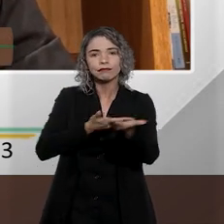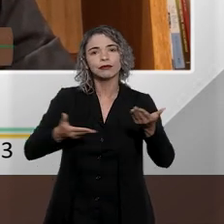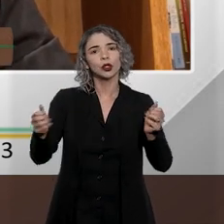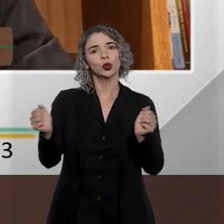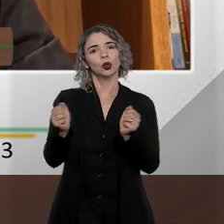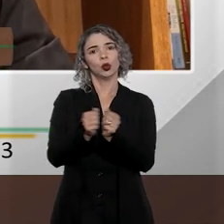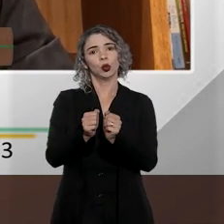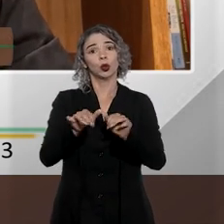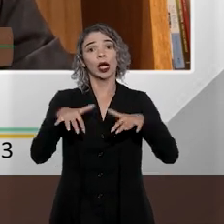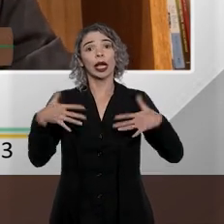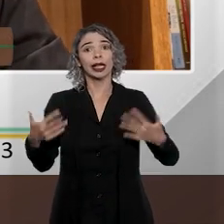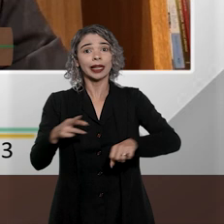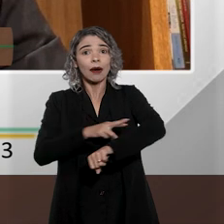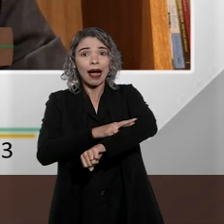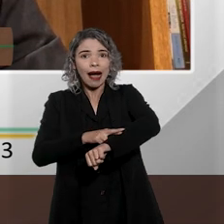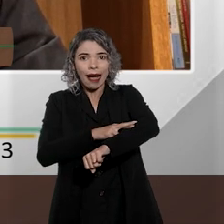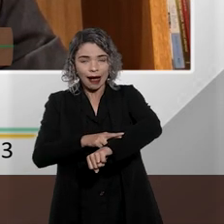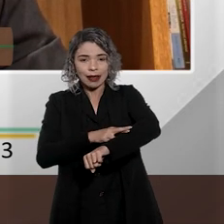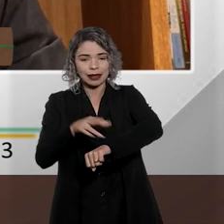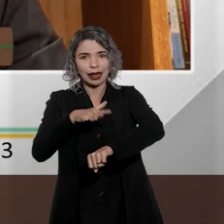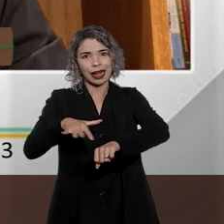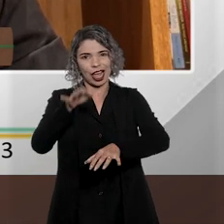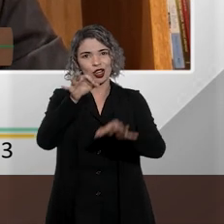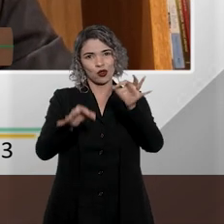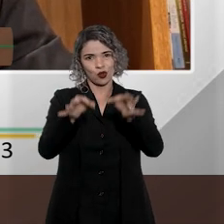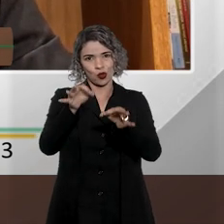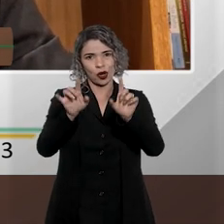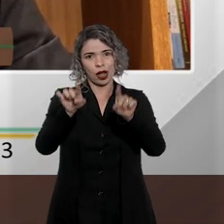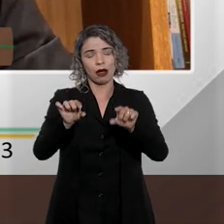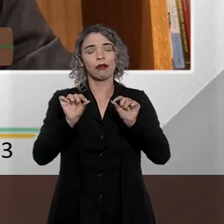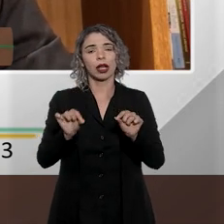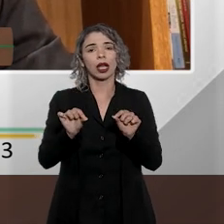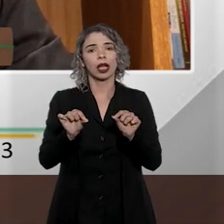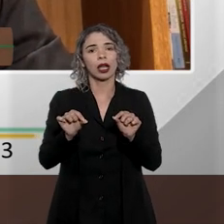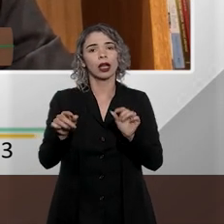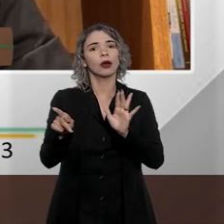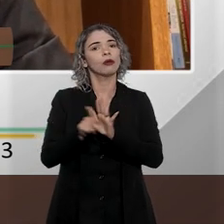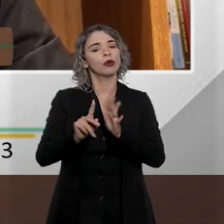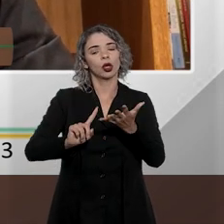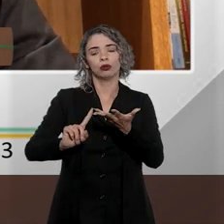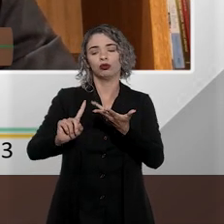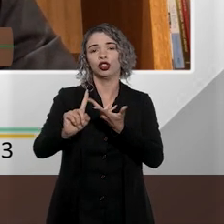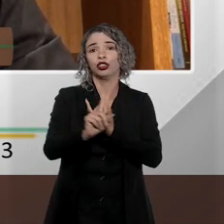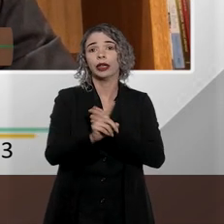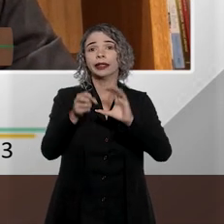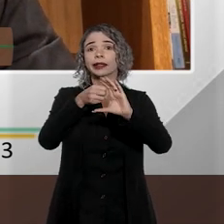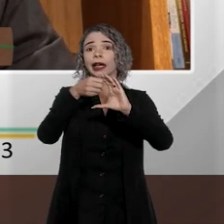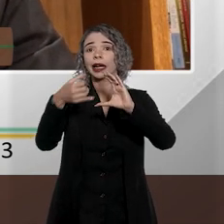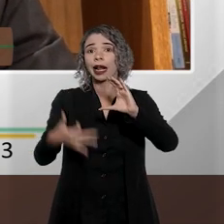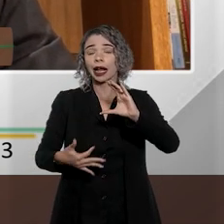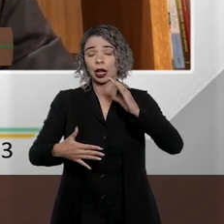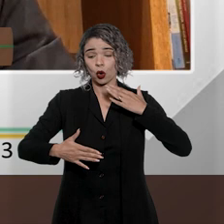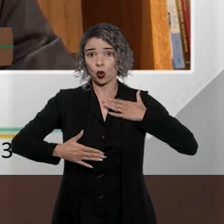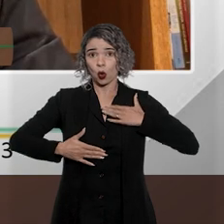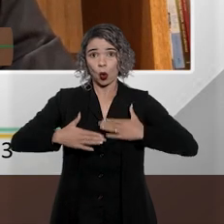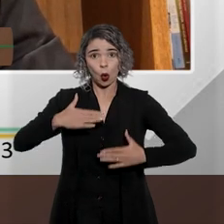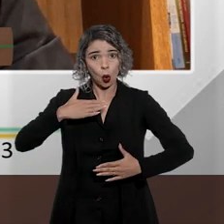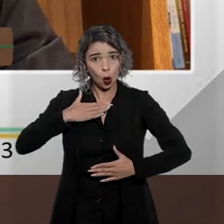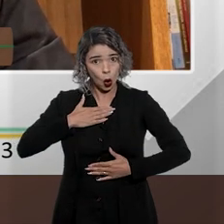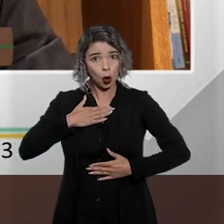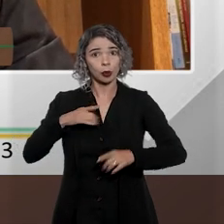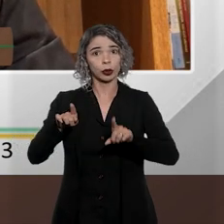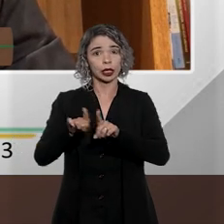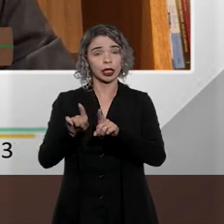Então, o seria a raça, juridicamente? A raça diria respeito a um conjunto de características fisiológicas,